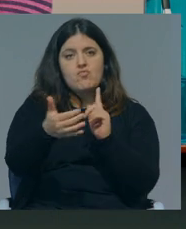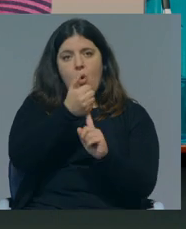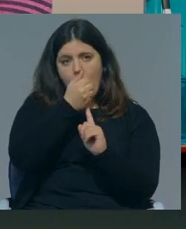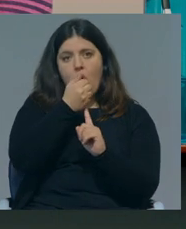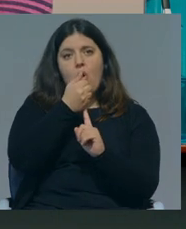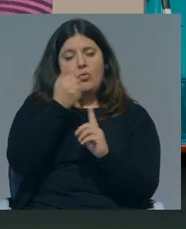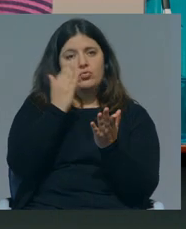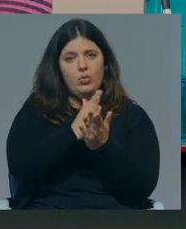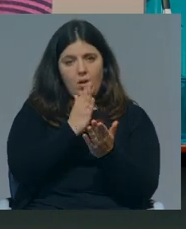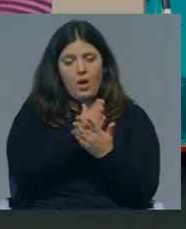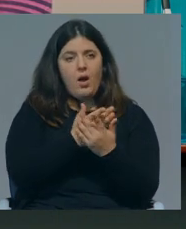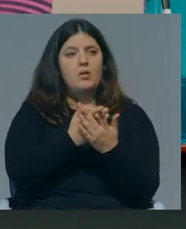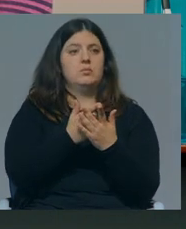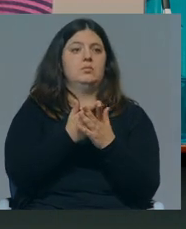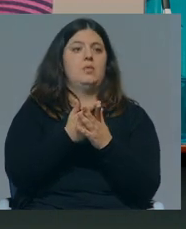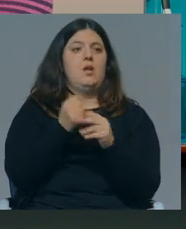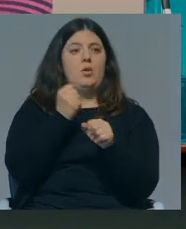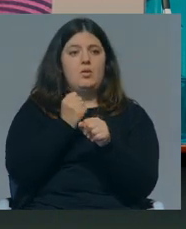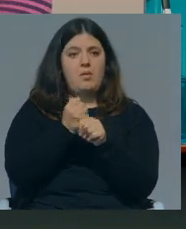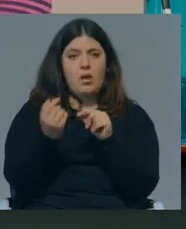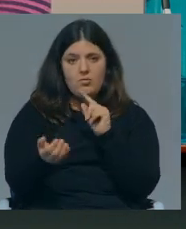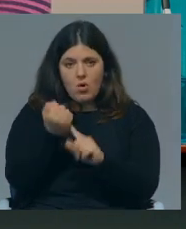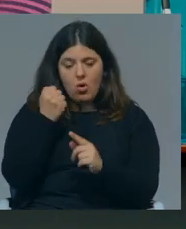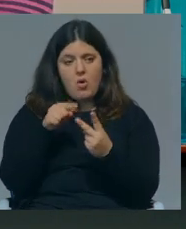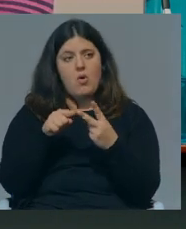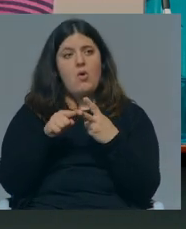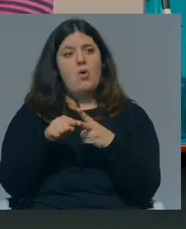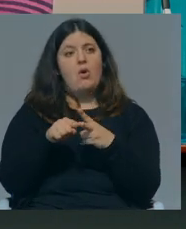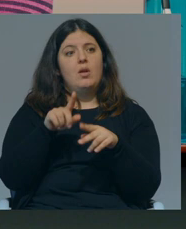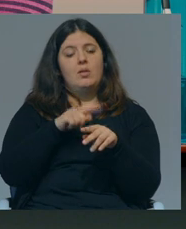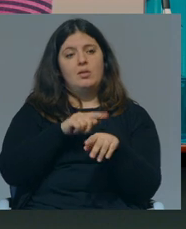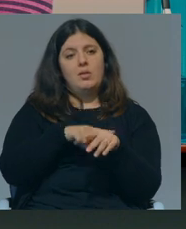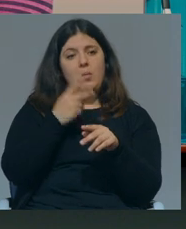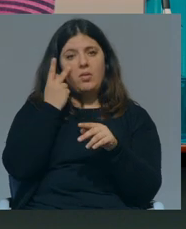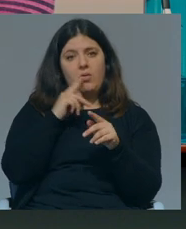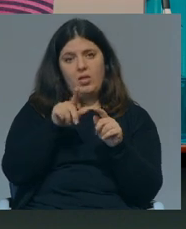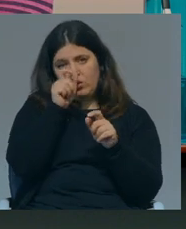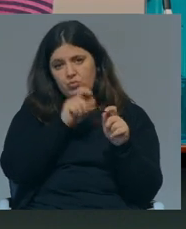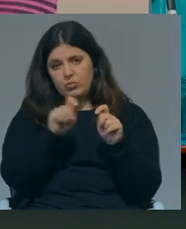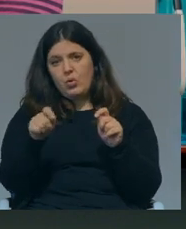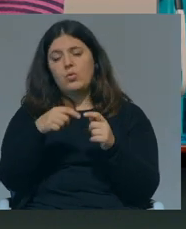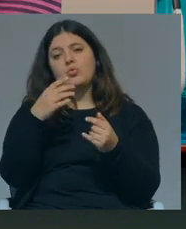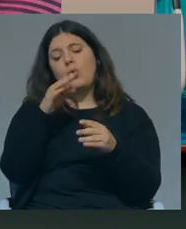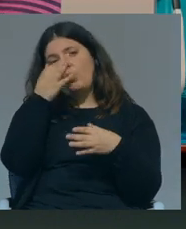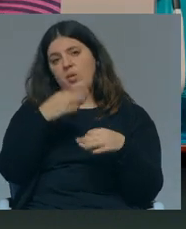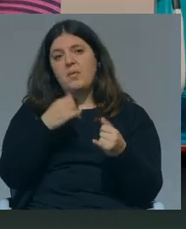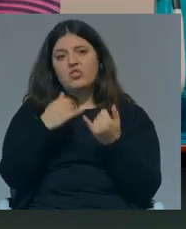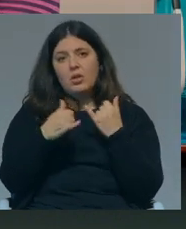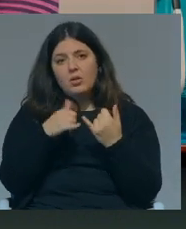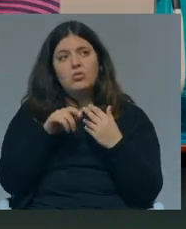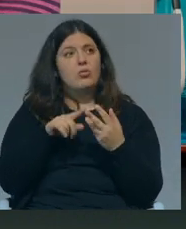escolar, do sucesso no mercado de trabalho, da longevidade das pessoas, dos comportamentos de risco,